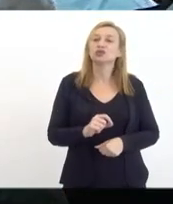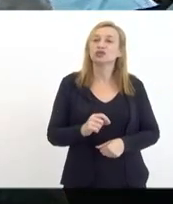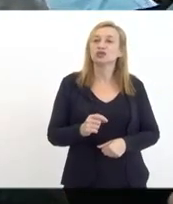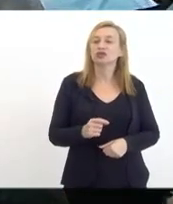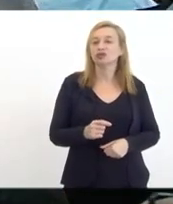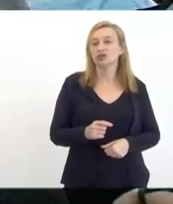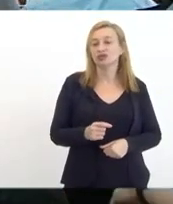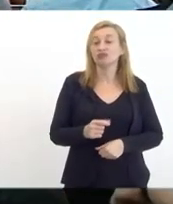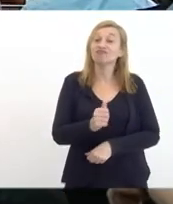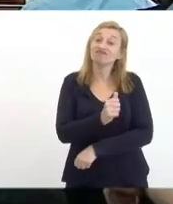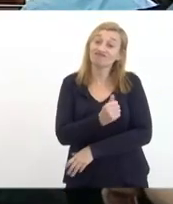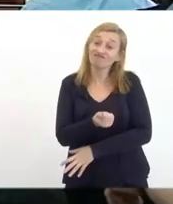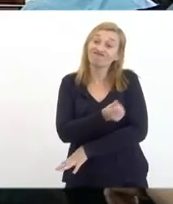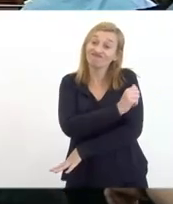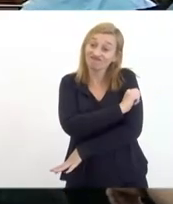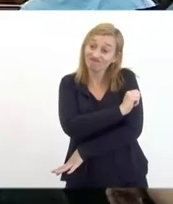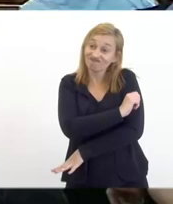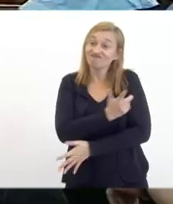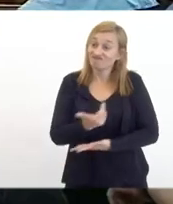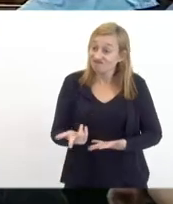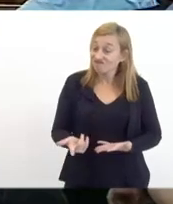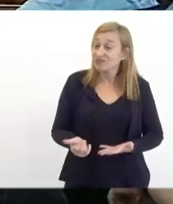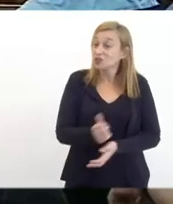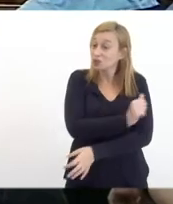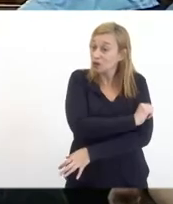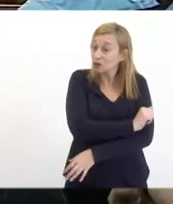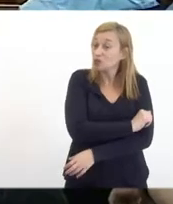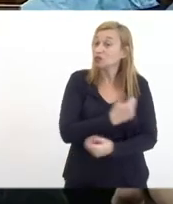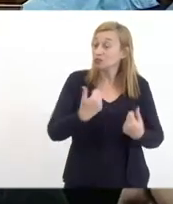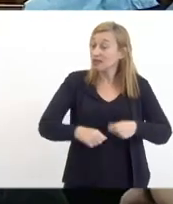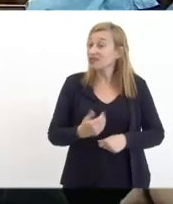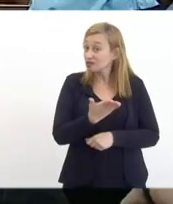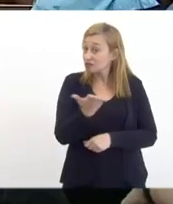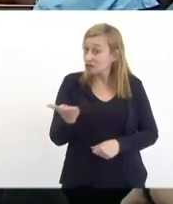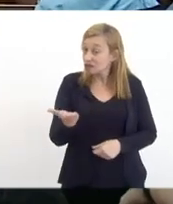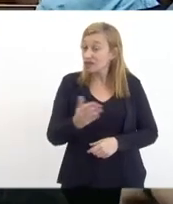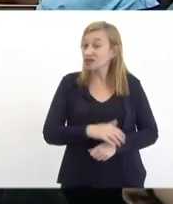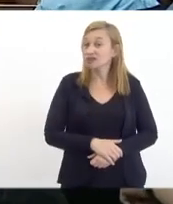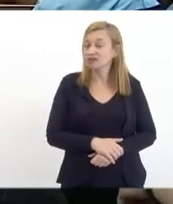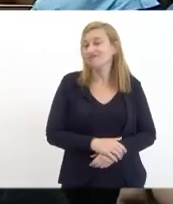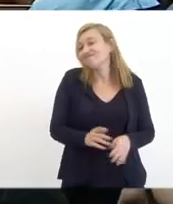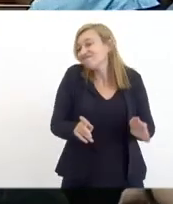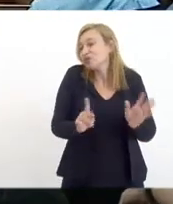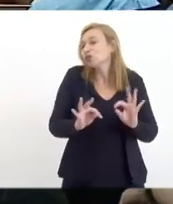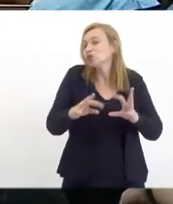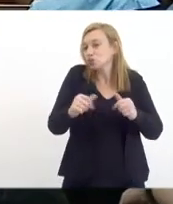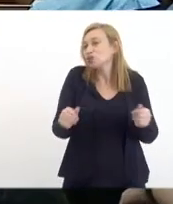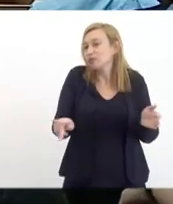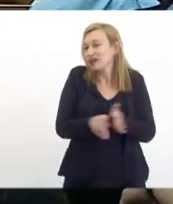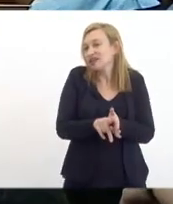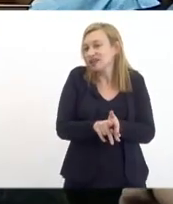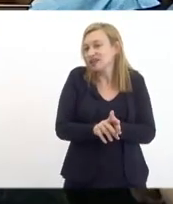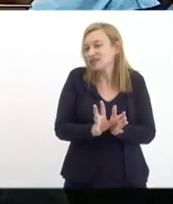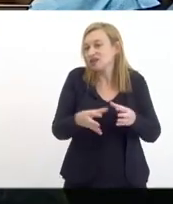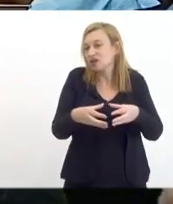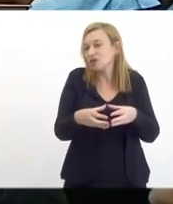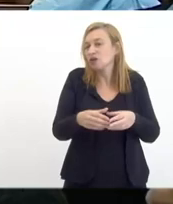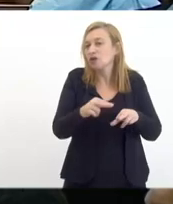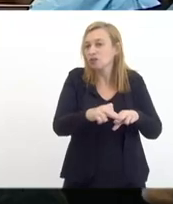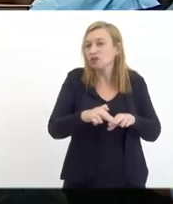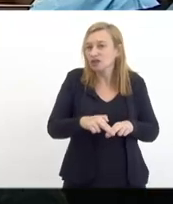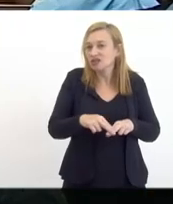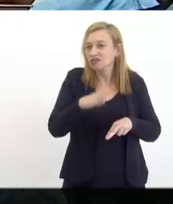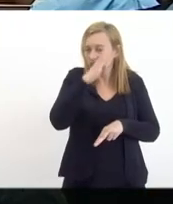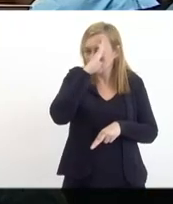docentes precisam de nós precisamos de vocês faz parte né é por causa disso que a academia está